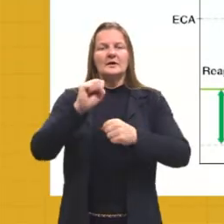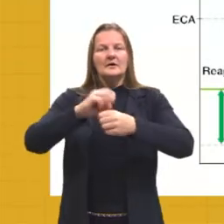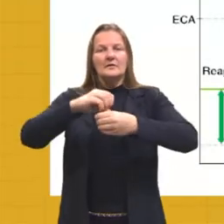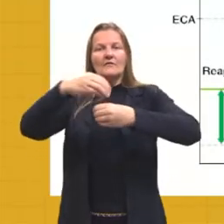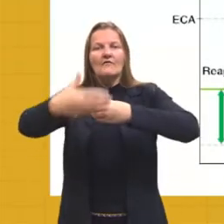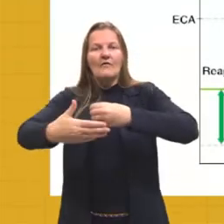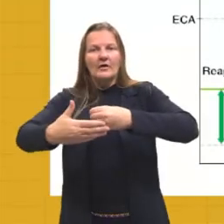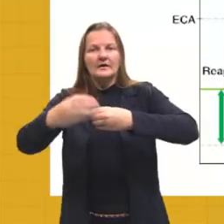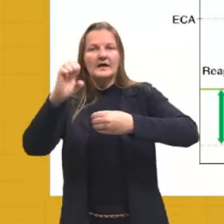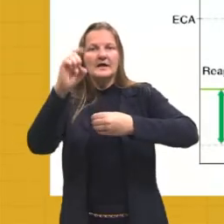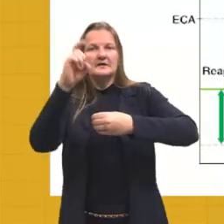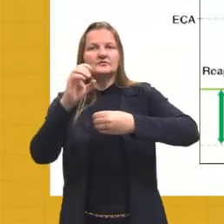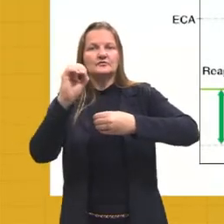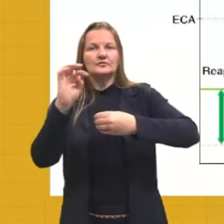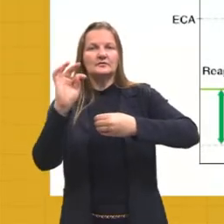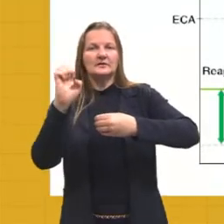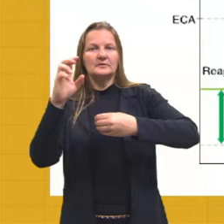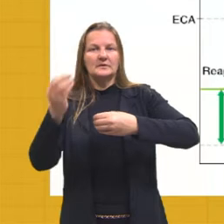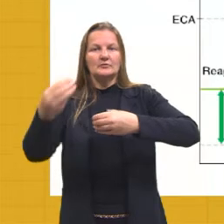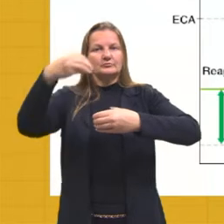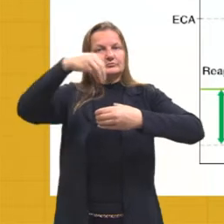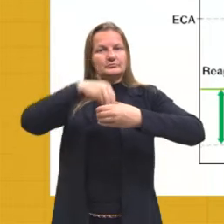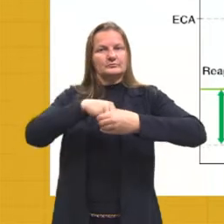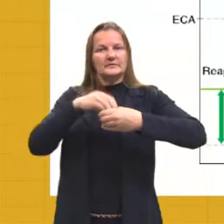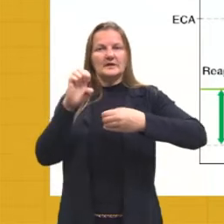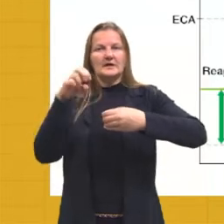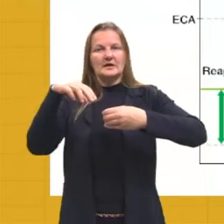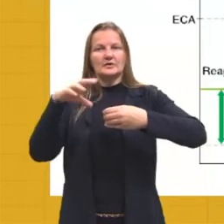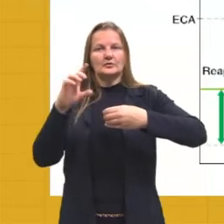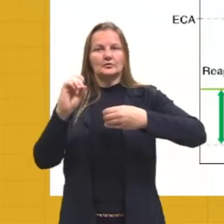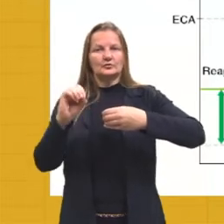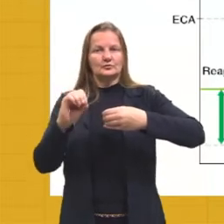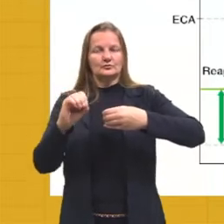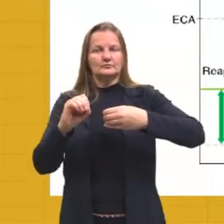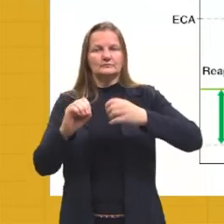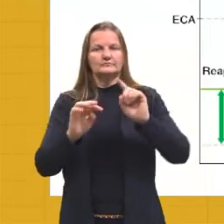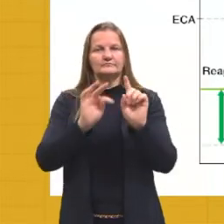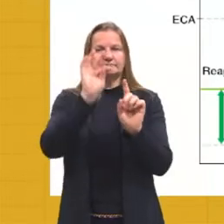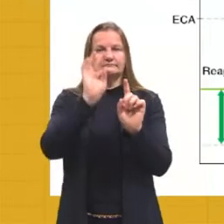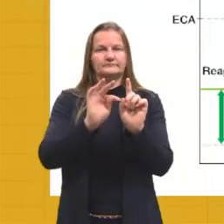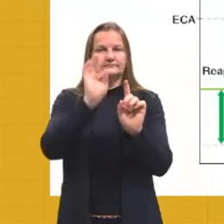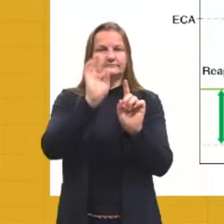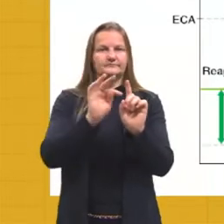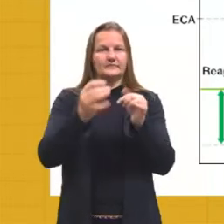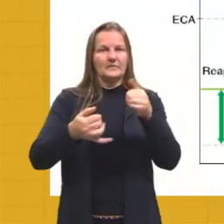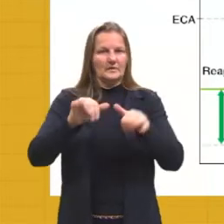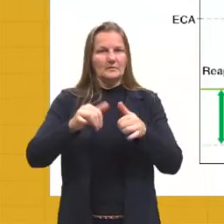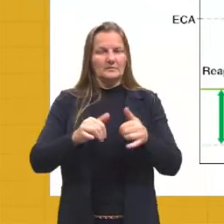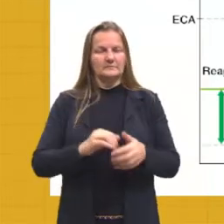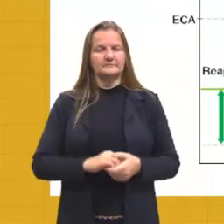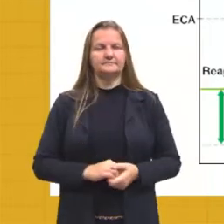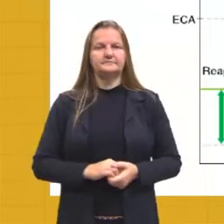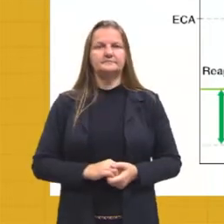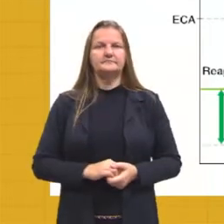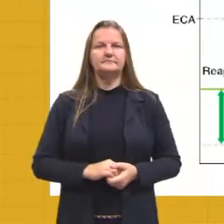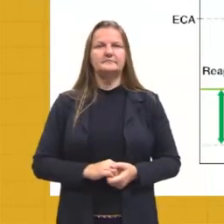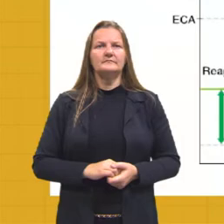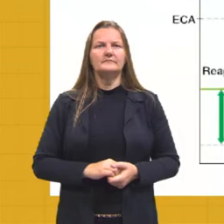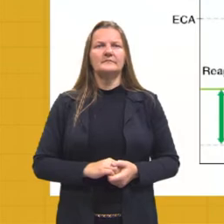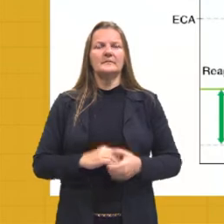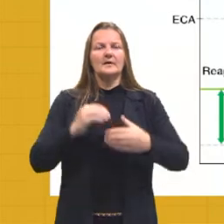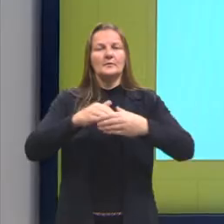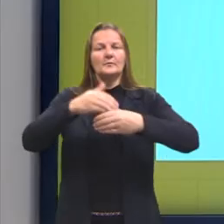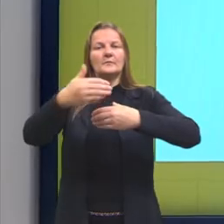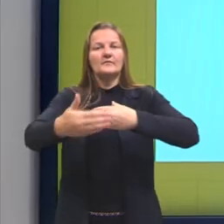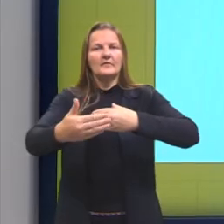e das reações endotérmicas. Lembrando de termoquímica. Então, aqui, as reações exo, eu